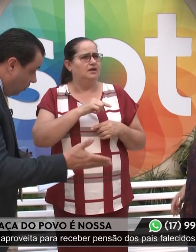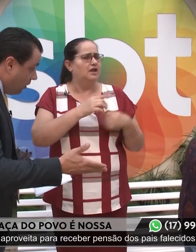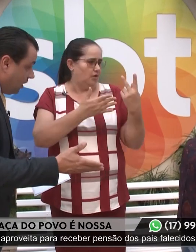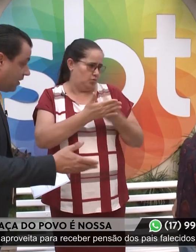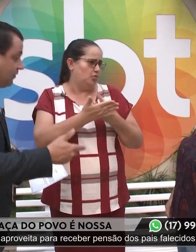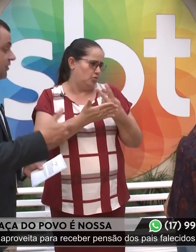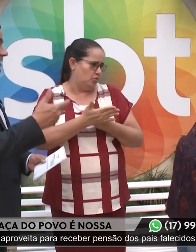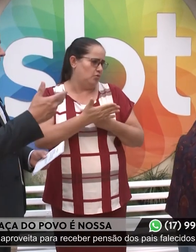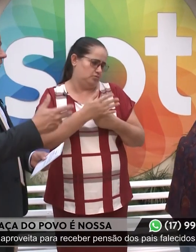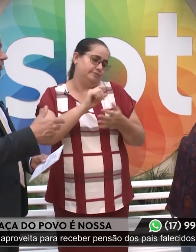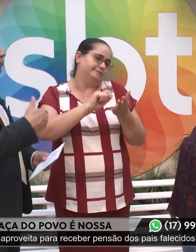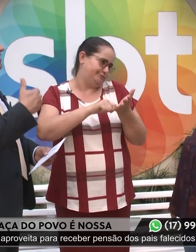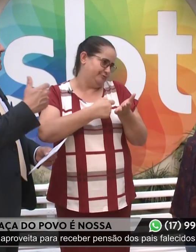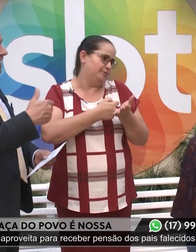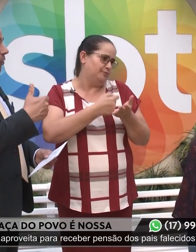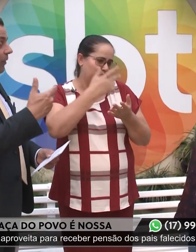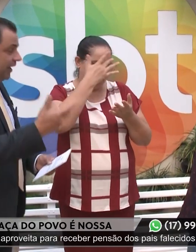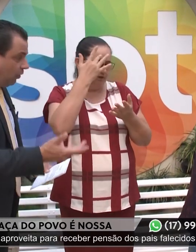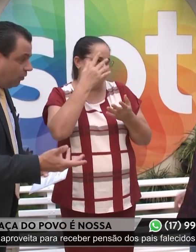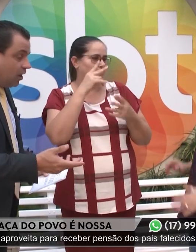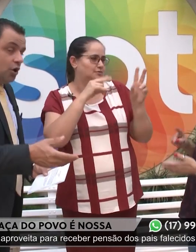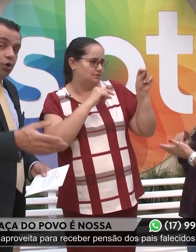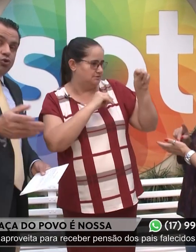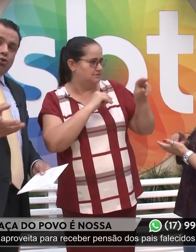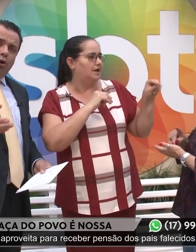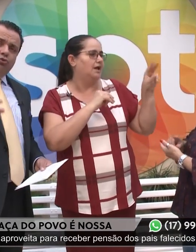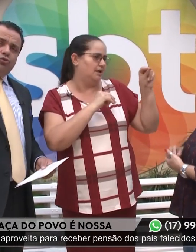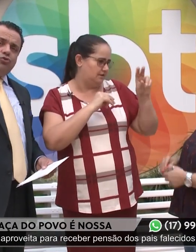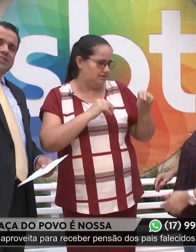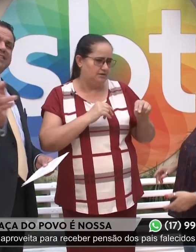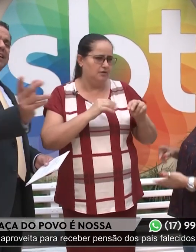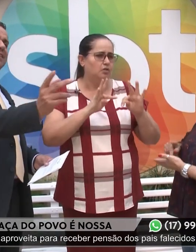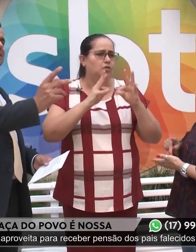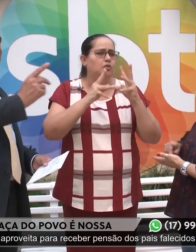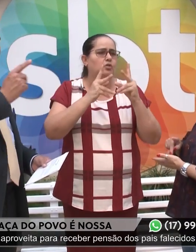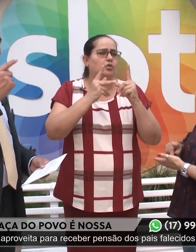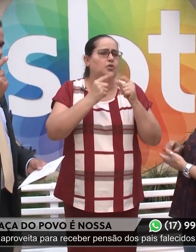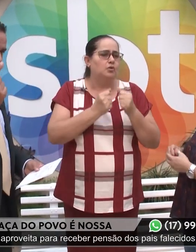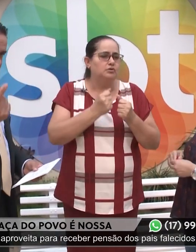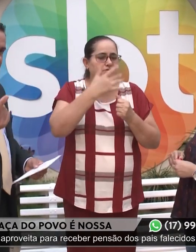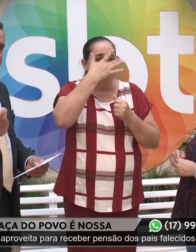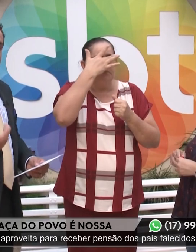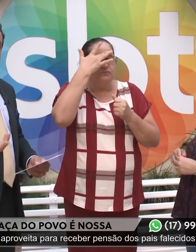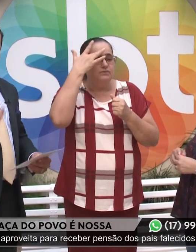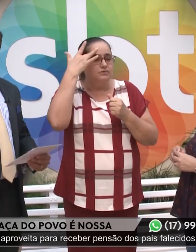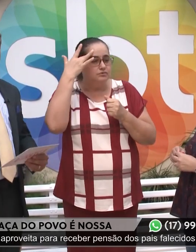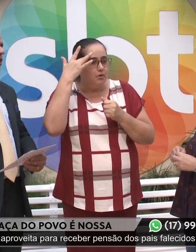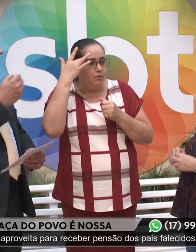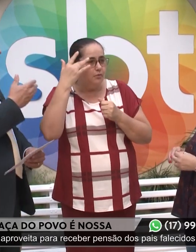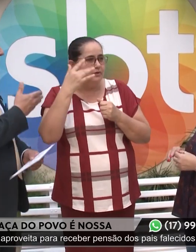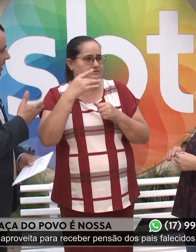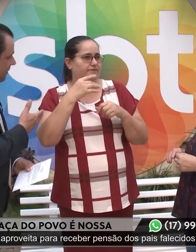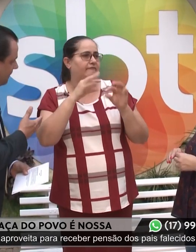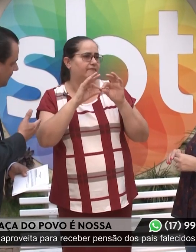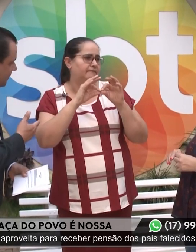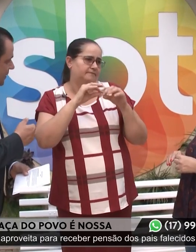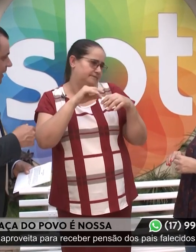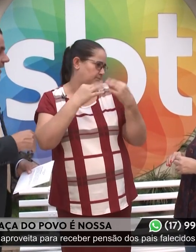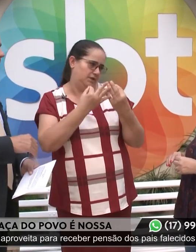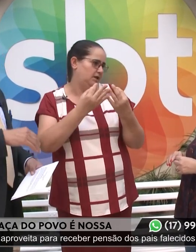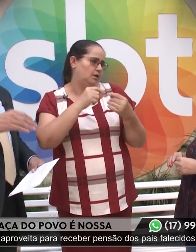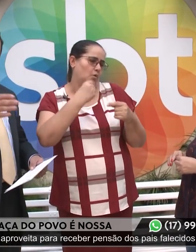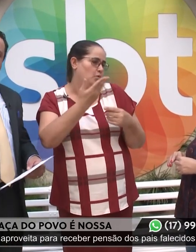erro, que você foi induzida ao erro, todos os terceiros são vítimas também.